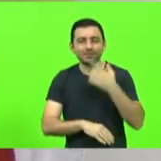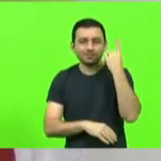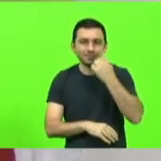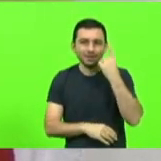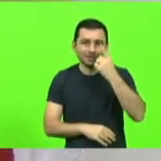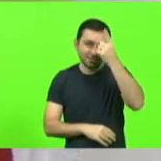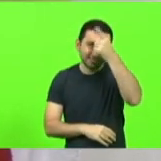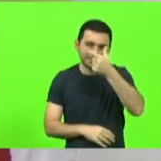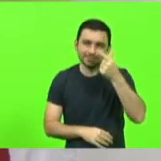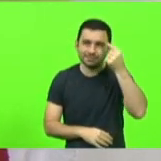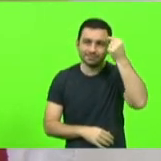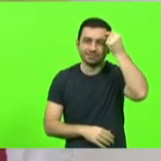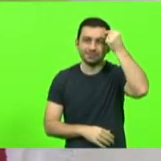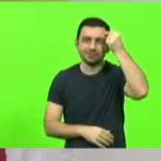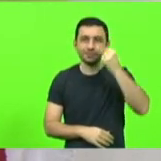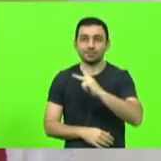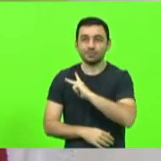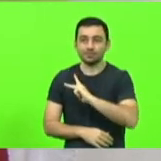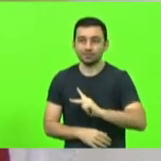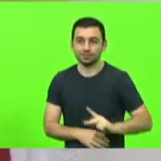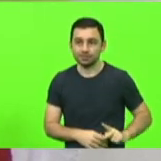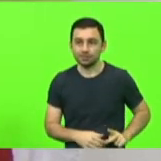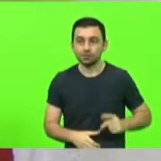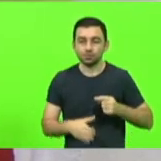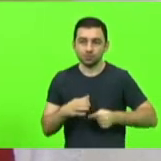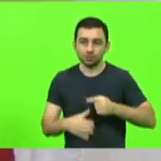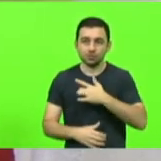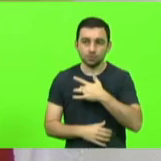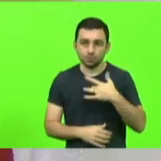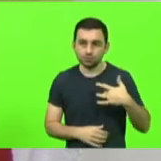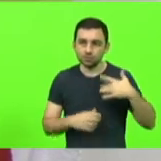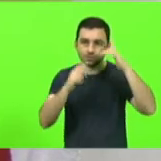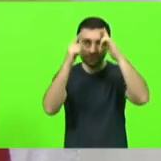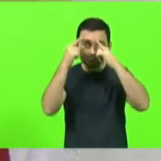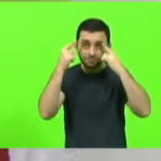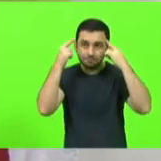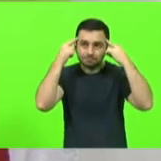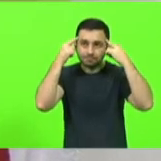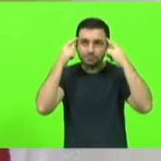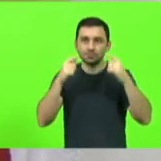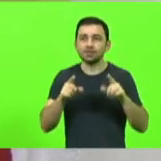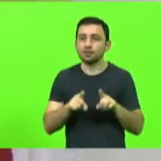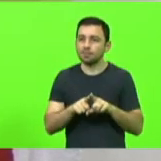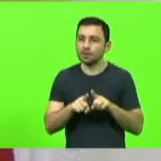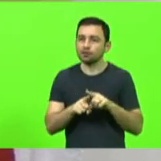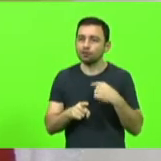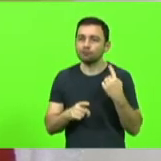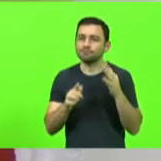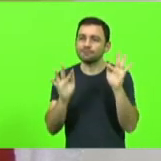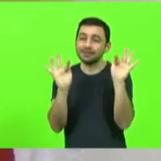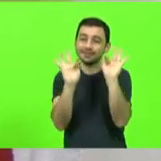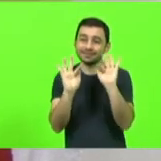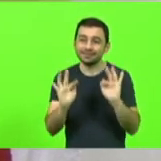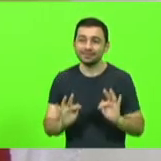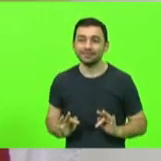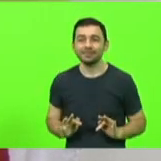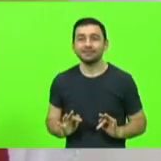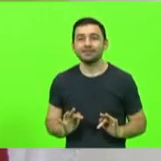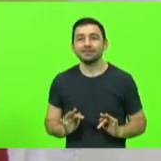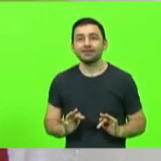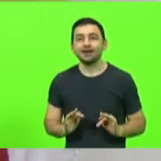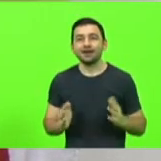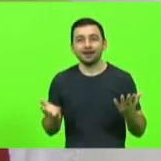Dirce do presidente da comissão de saúde Neudis Areta e ficamos muito felizes com esse com essa